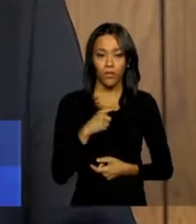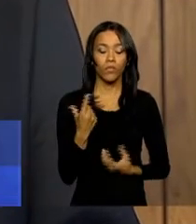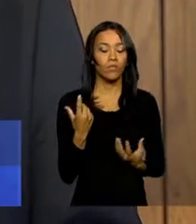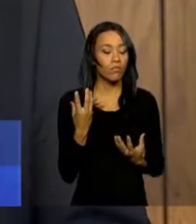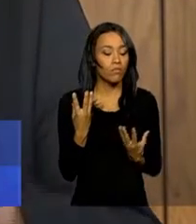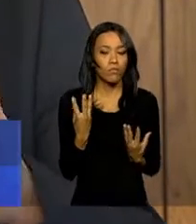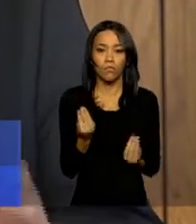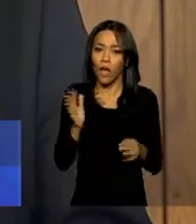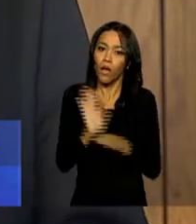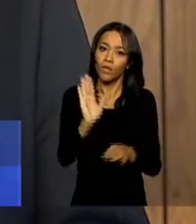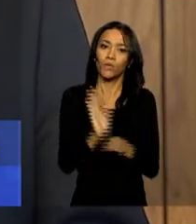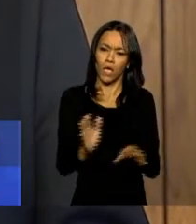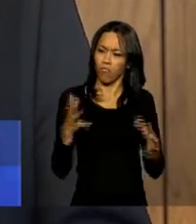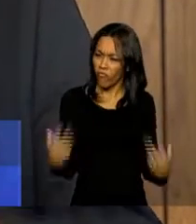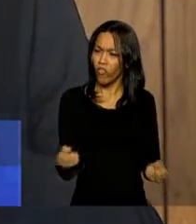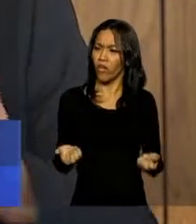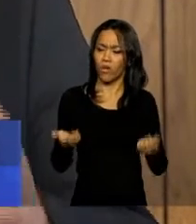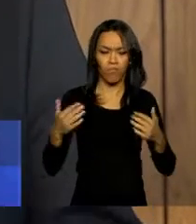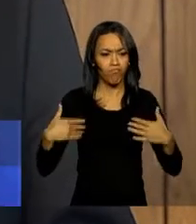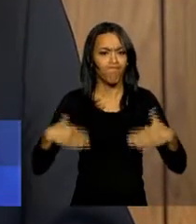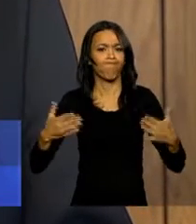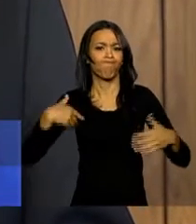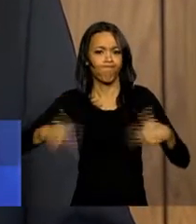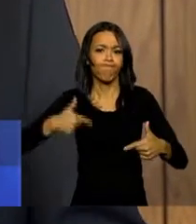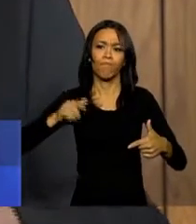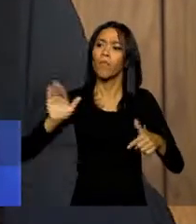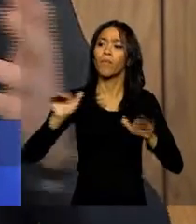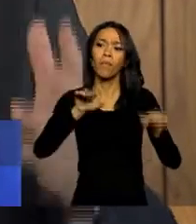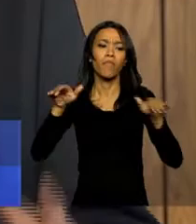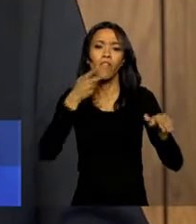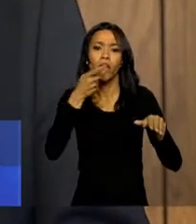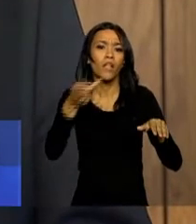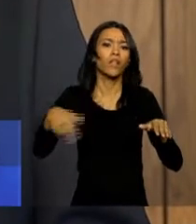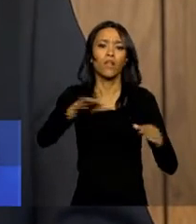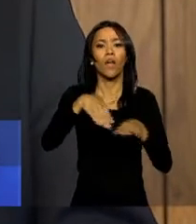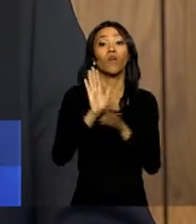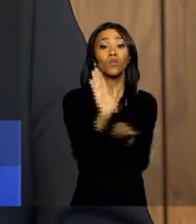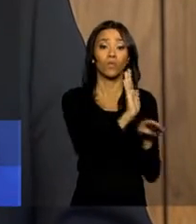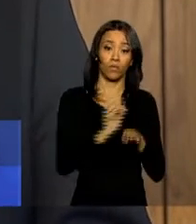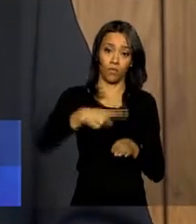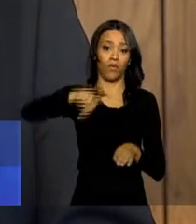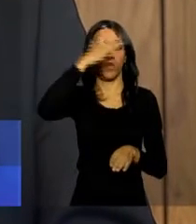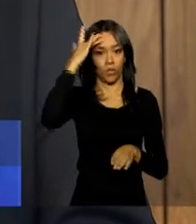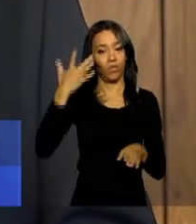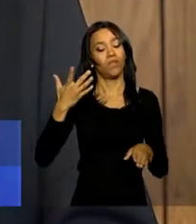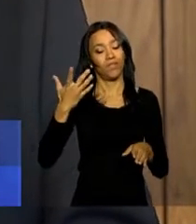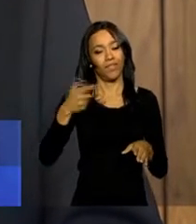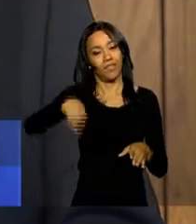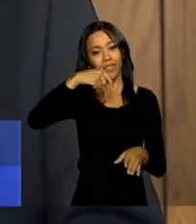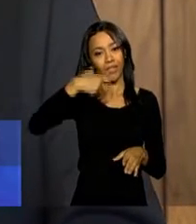contribuir, mobilizando, formando as pessoas, ajudando a que as nossas comunidades